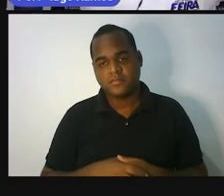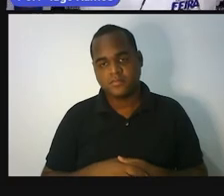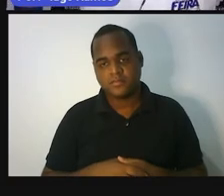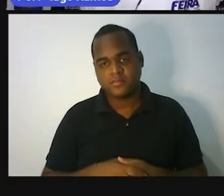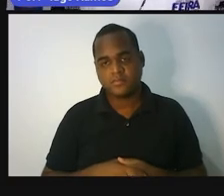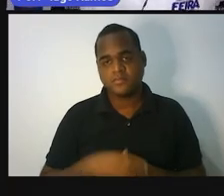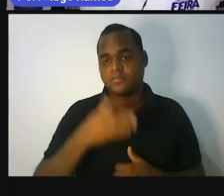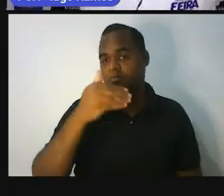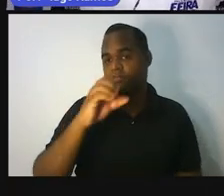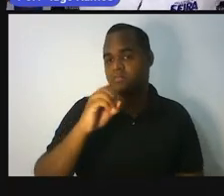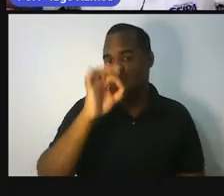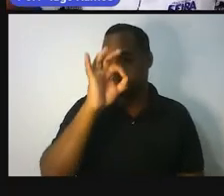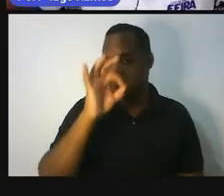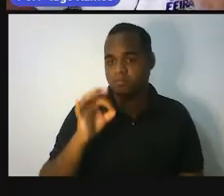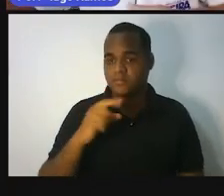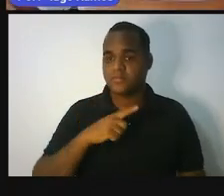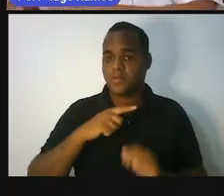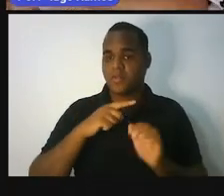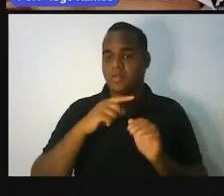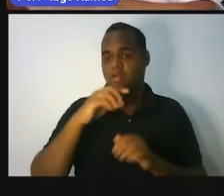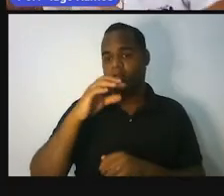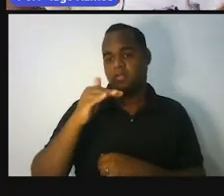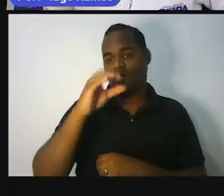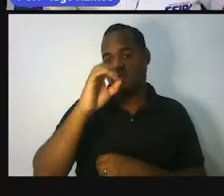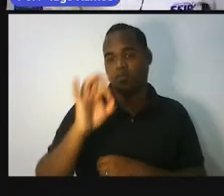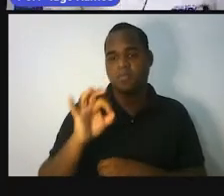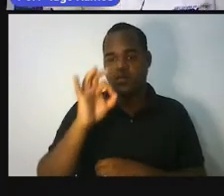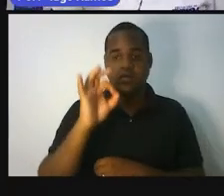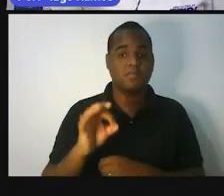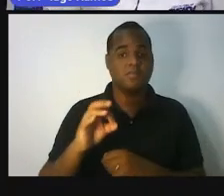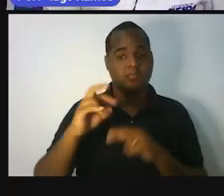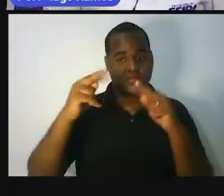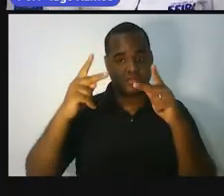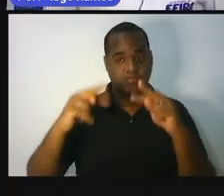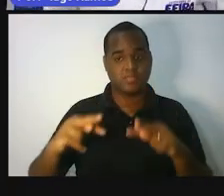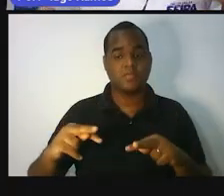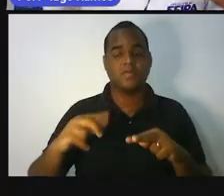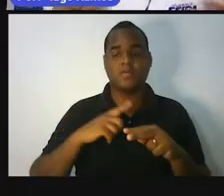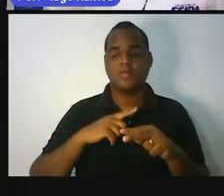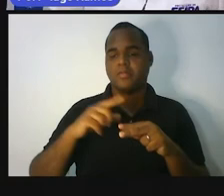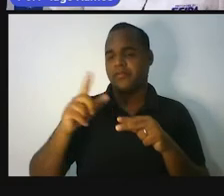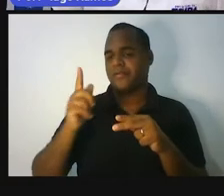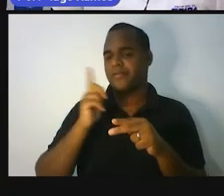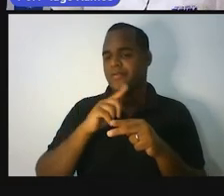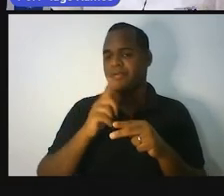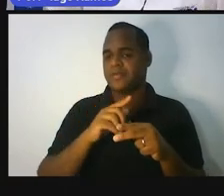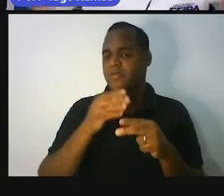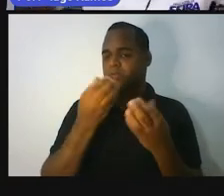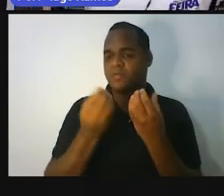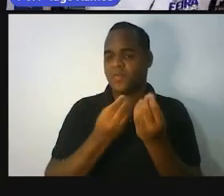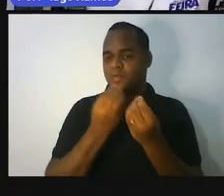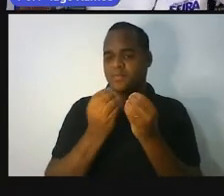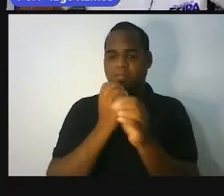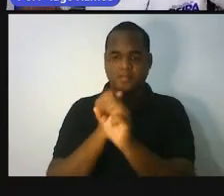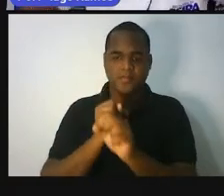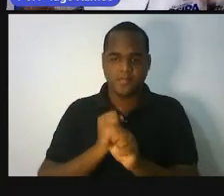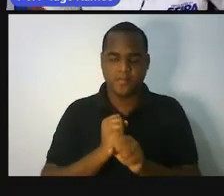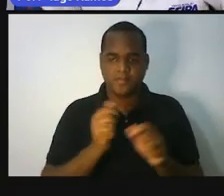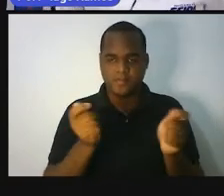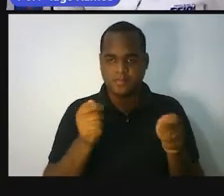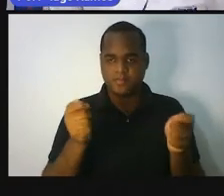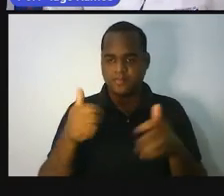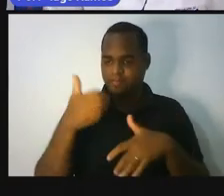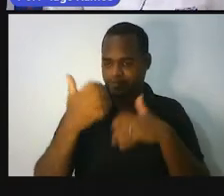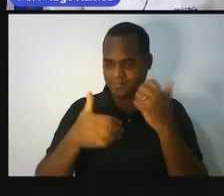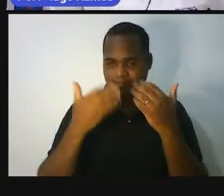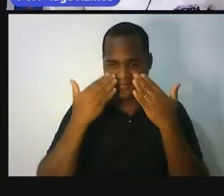Dez por cento de desconto sobre o valor de qualquer produto. E como é que faz esse cálculo, professor? É isso que